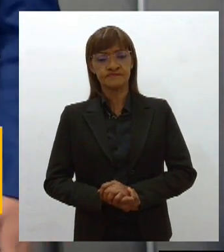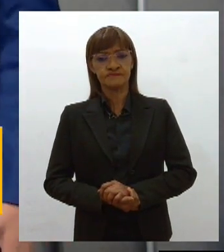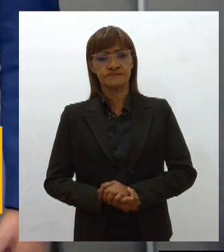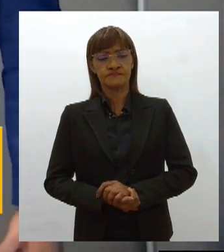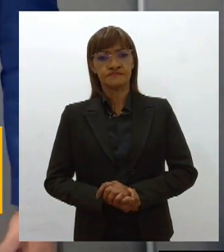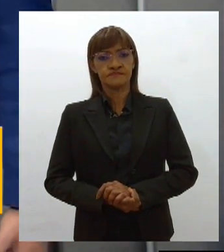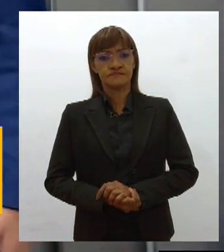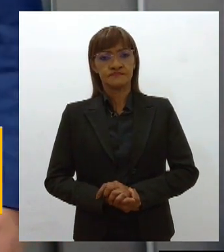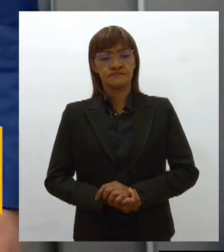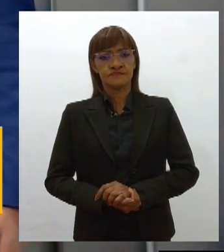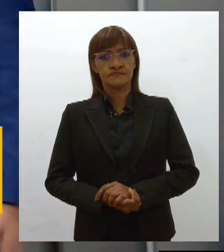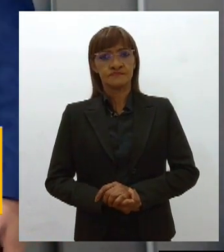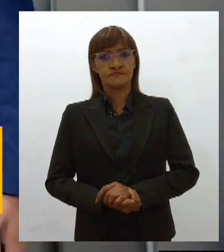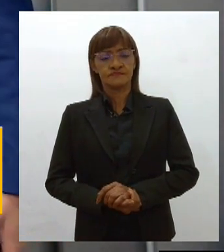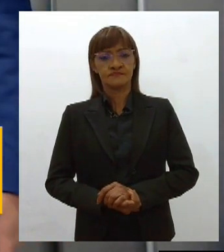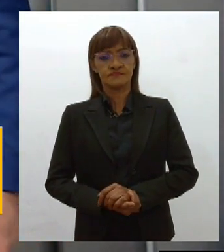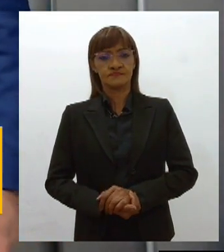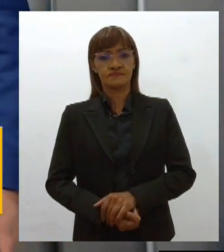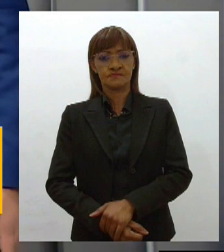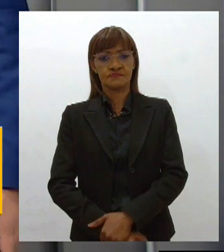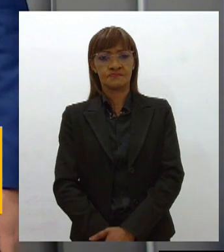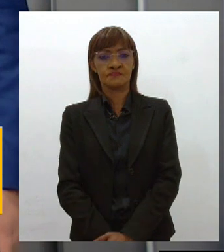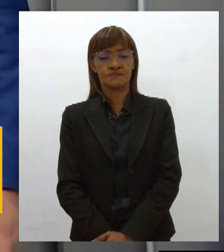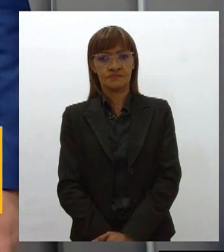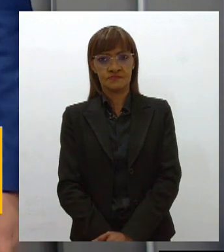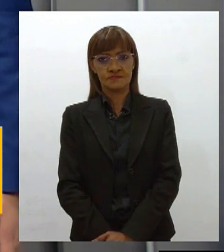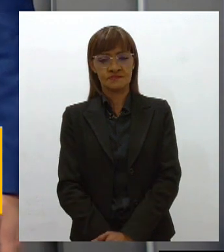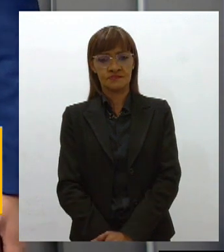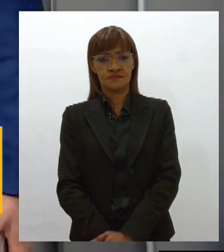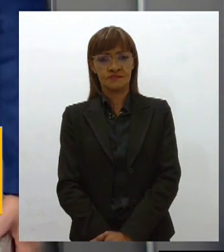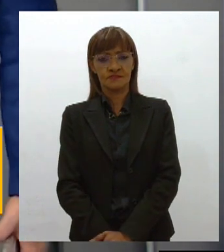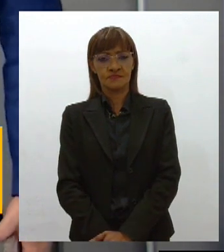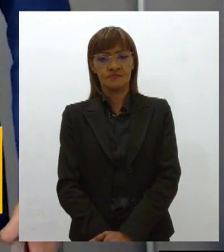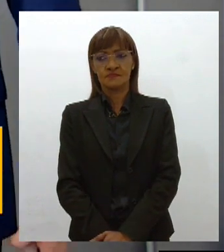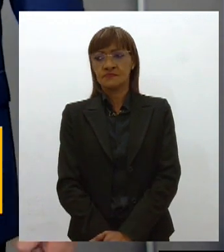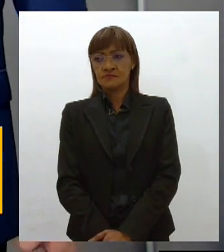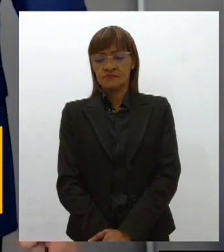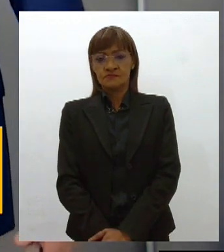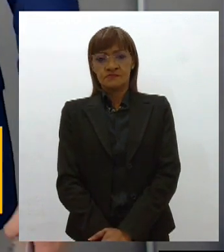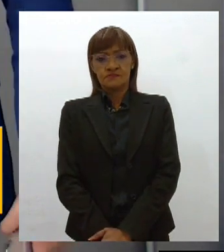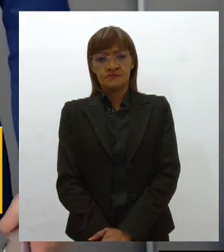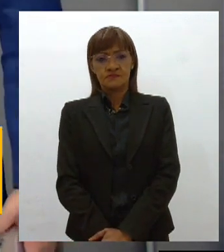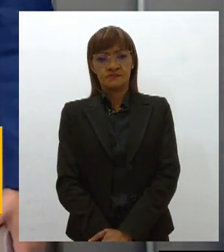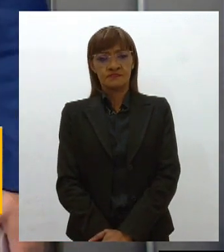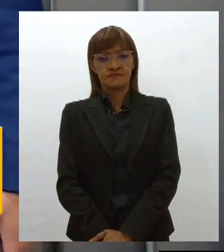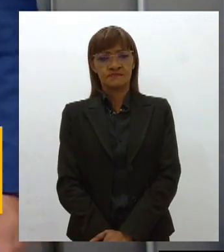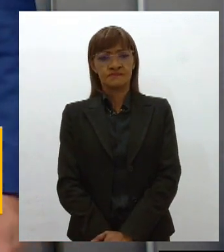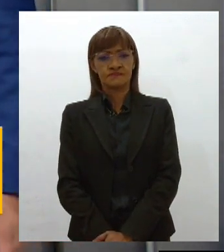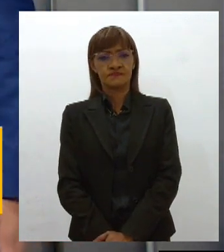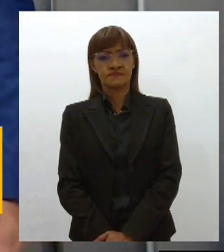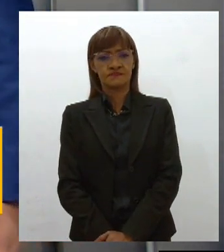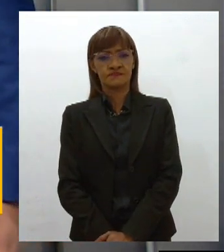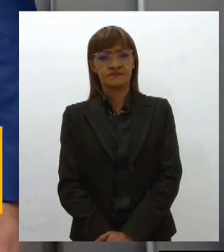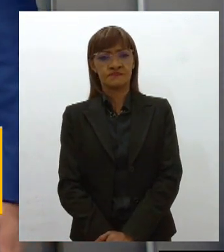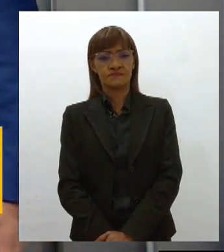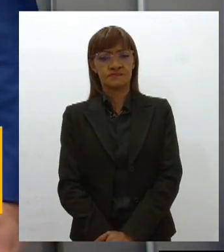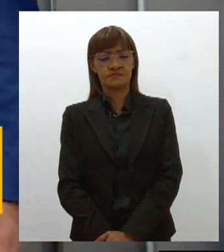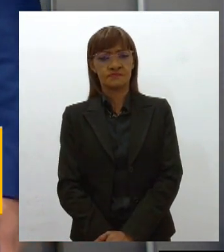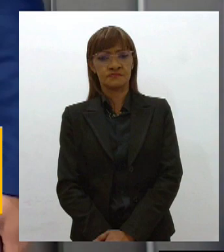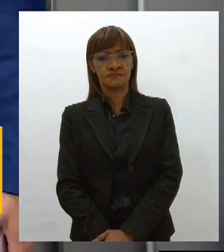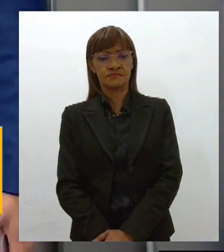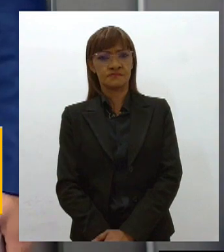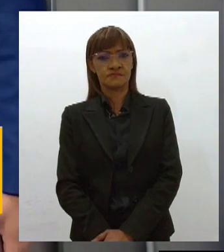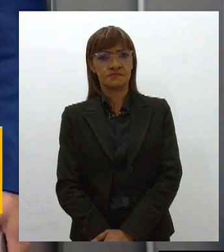estaduais abordaram diversos assuntos de relevância social em seus pronunciamentos, como a morte do líder dos catadores de